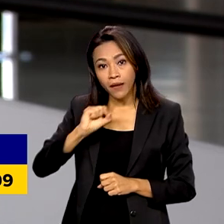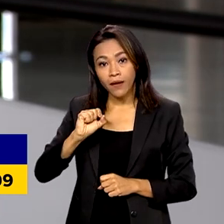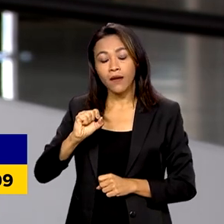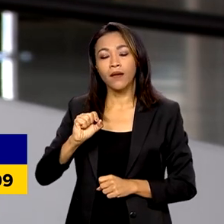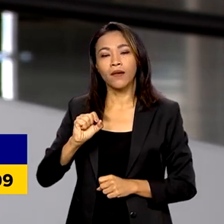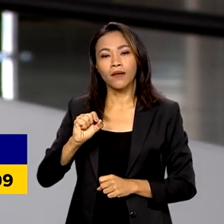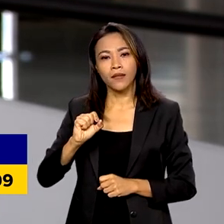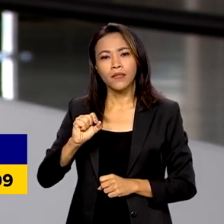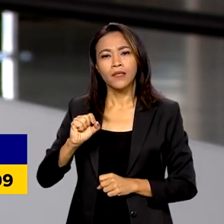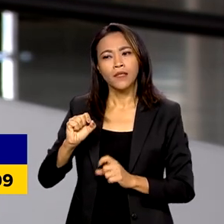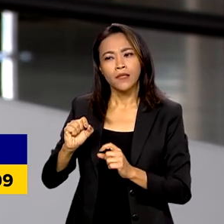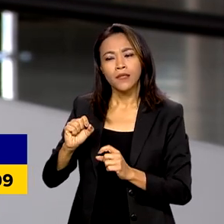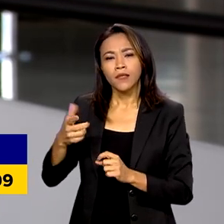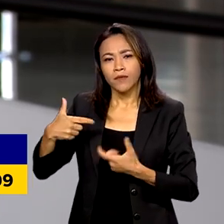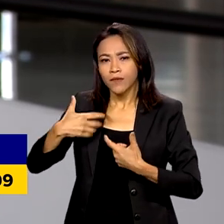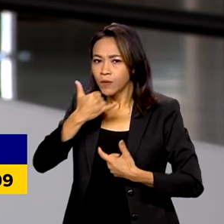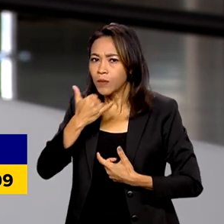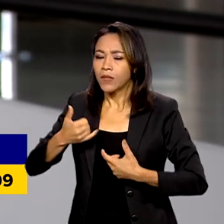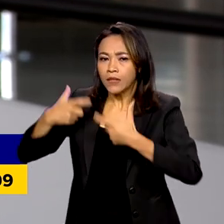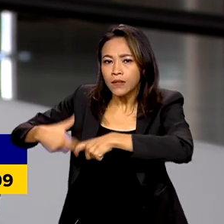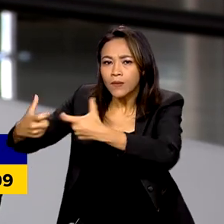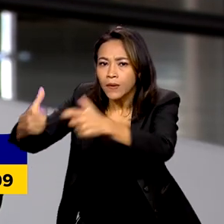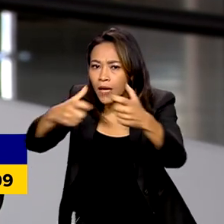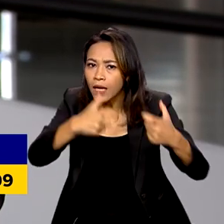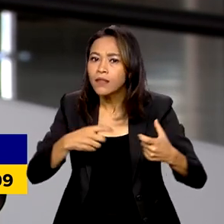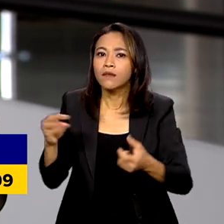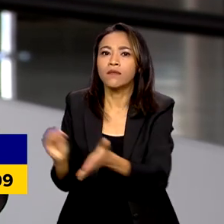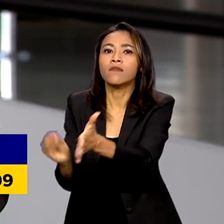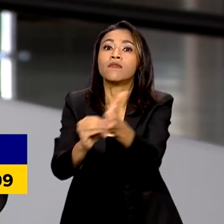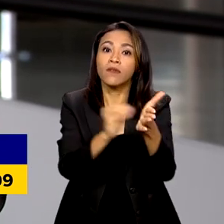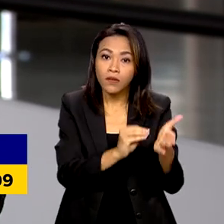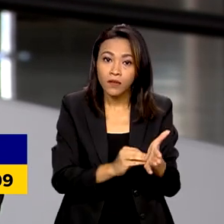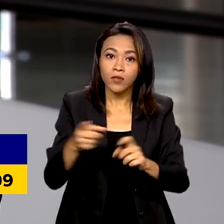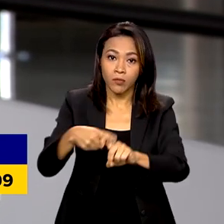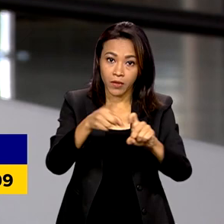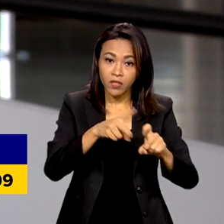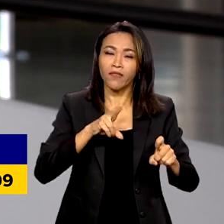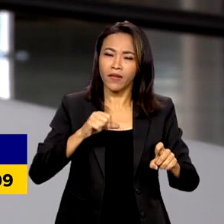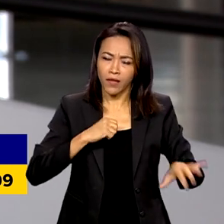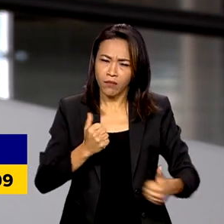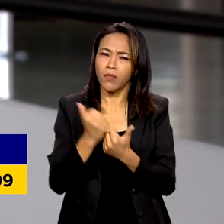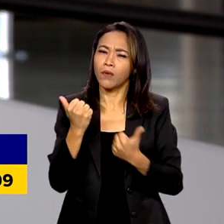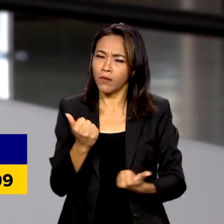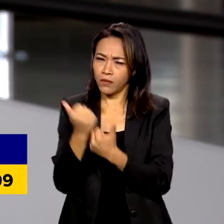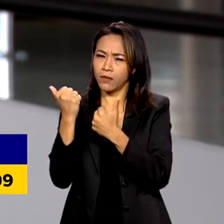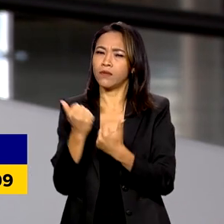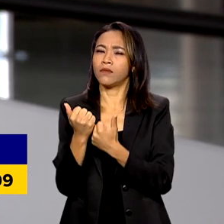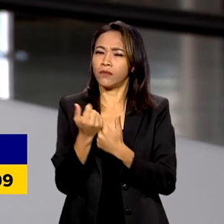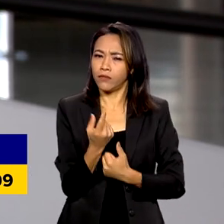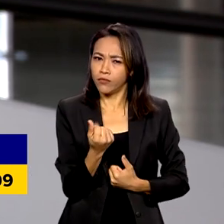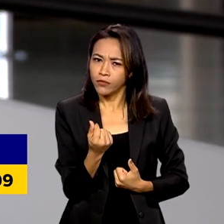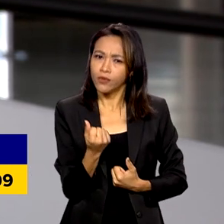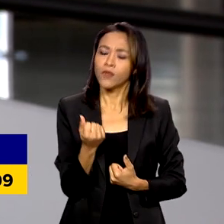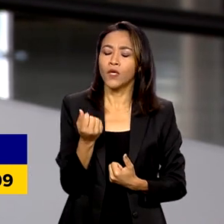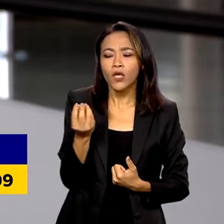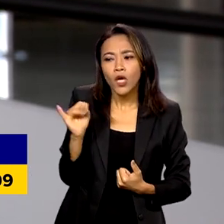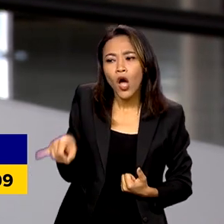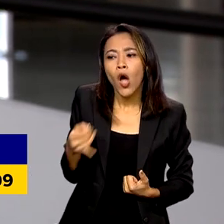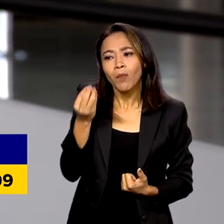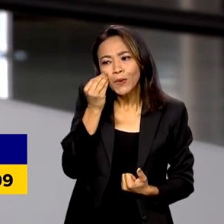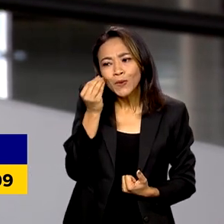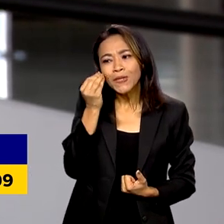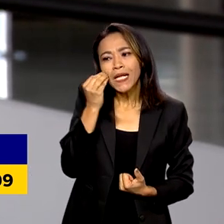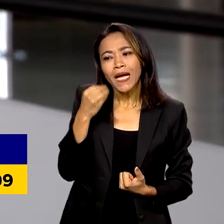vulnerabilidade social. E para isso, os classificados vão ter incentivos e benefícios, bem como oportunidades de